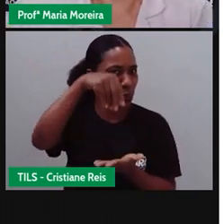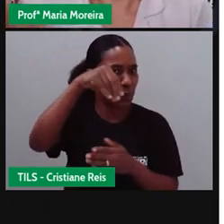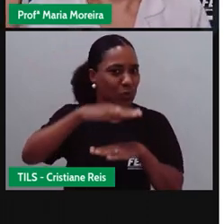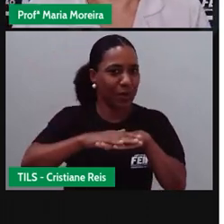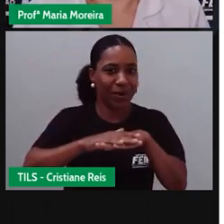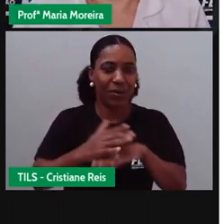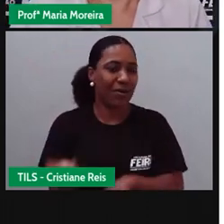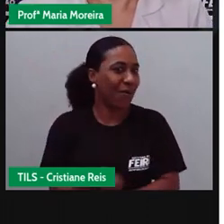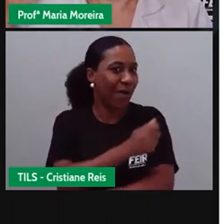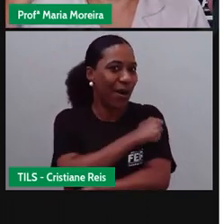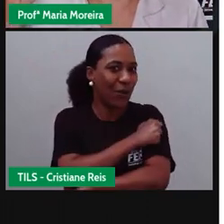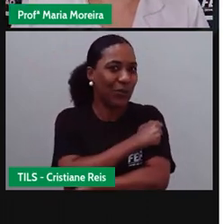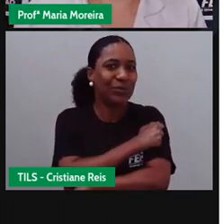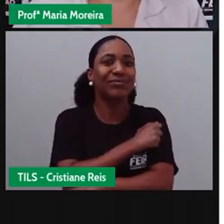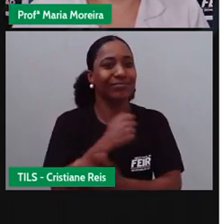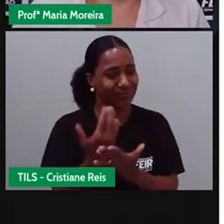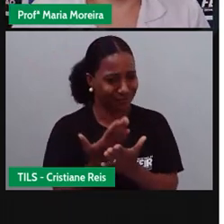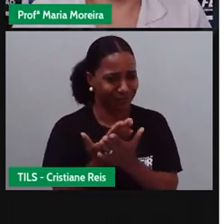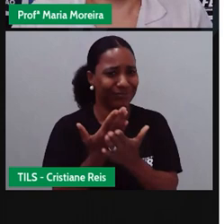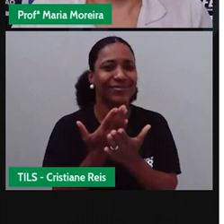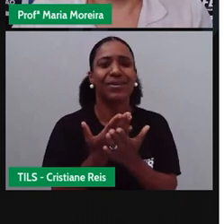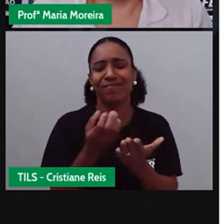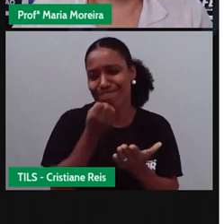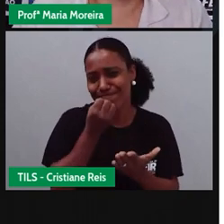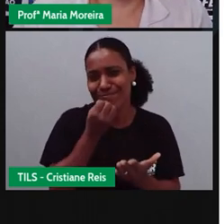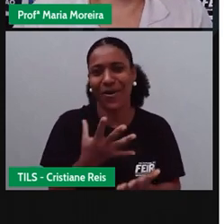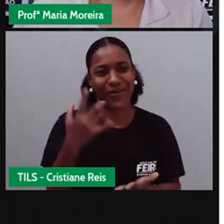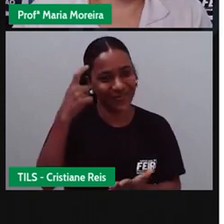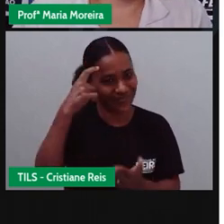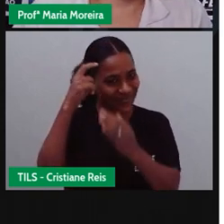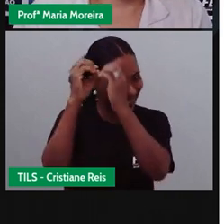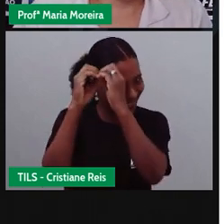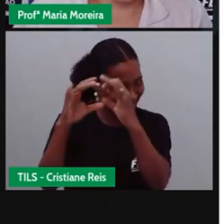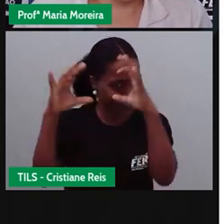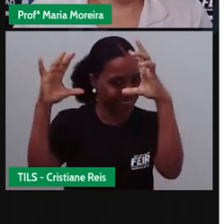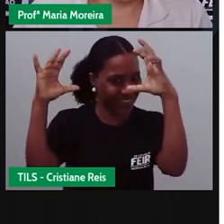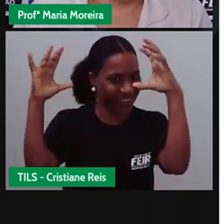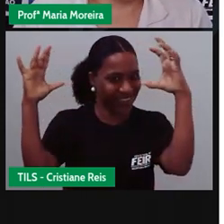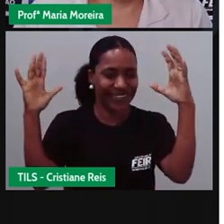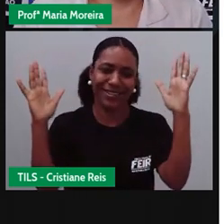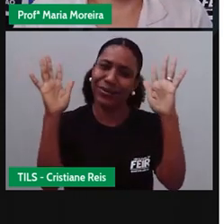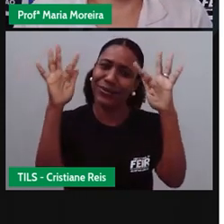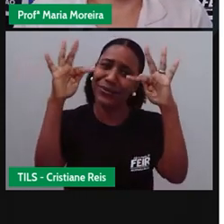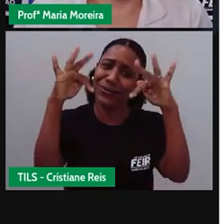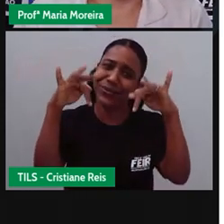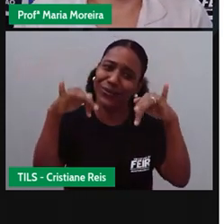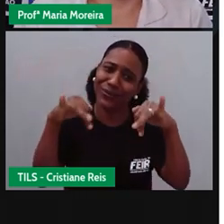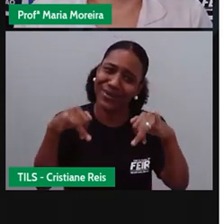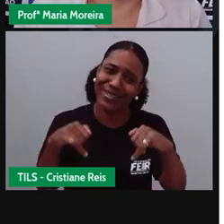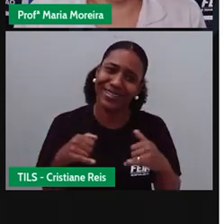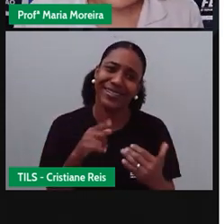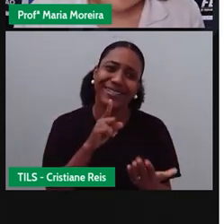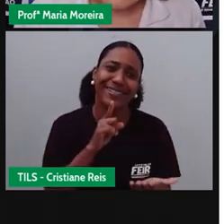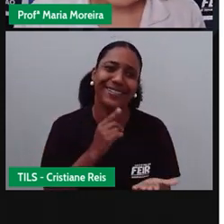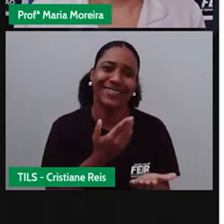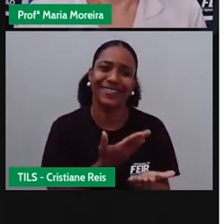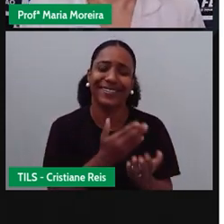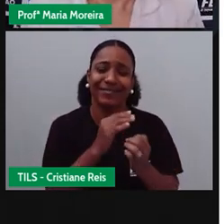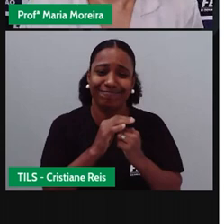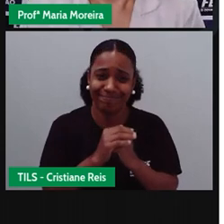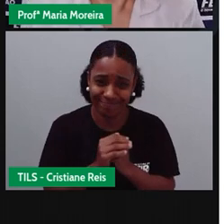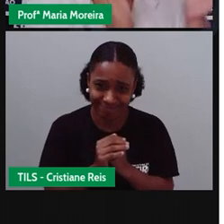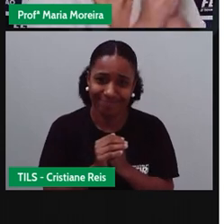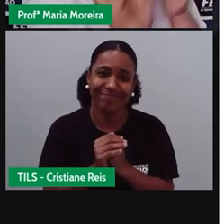aluno, tem de sobra isso aí. Vamos continuar, porque estamos chegando ao fim, Cris. E...